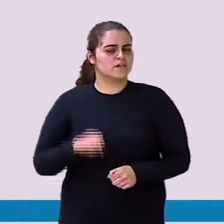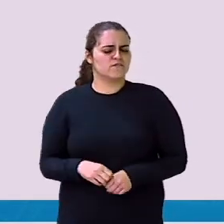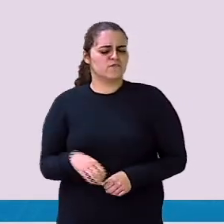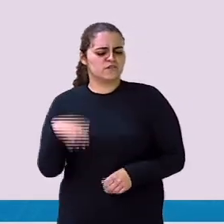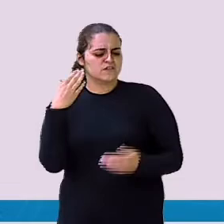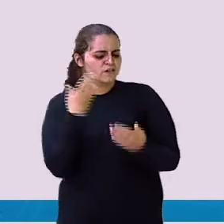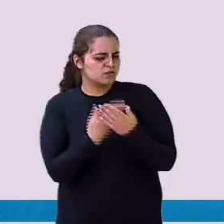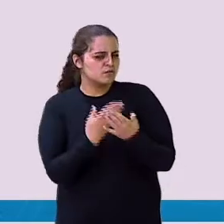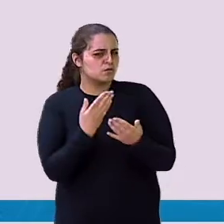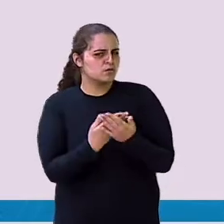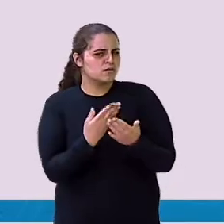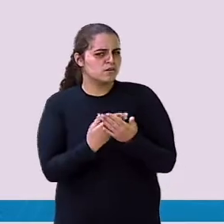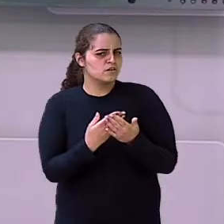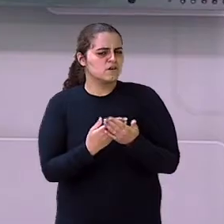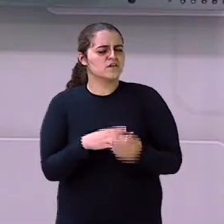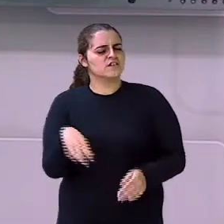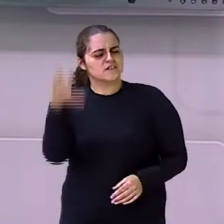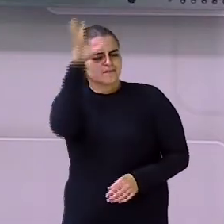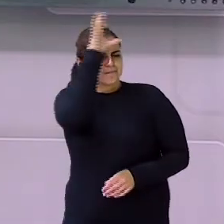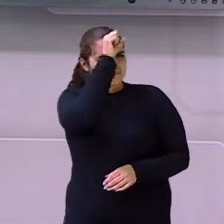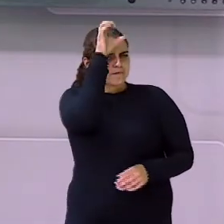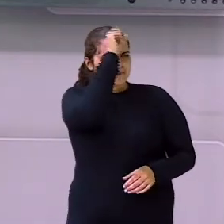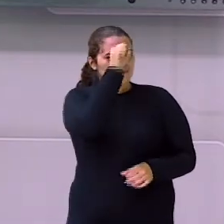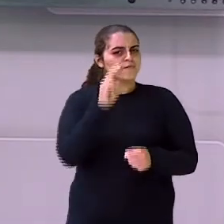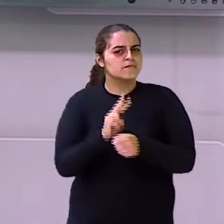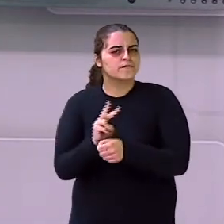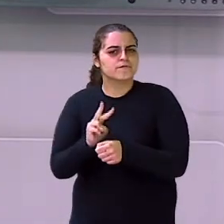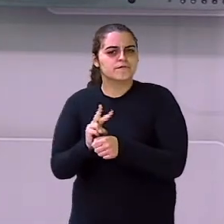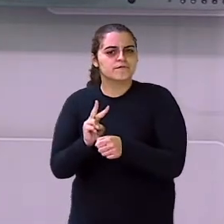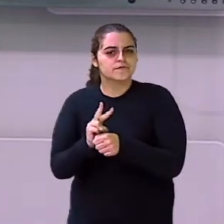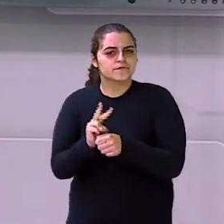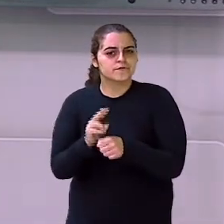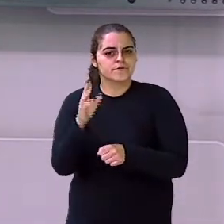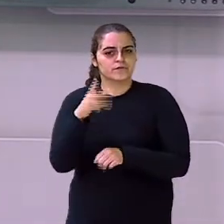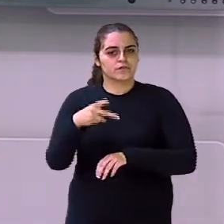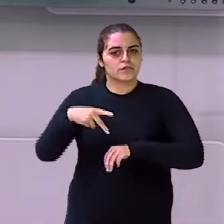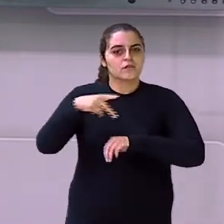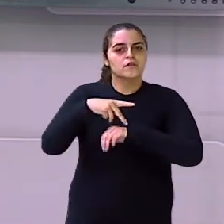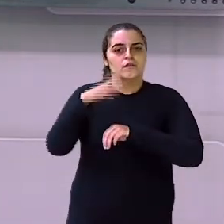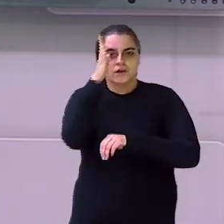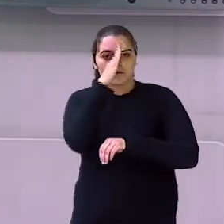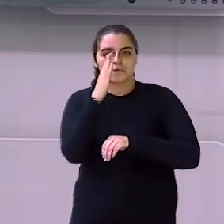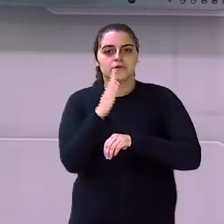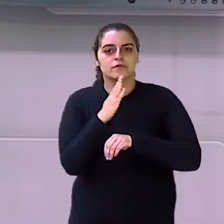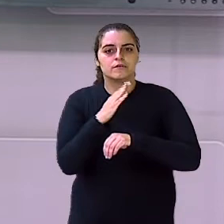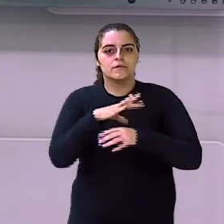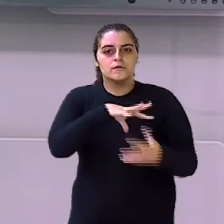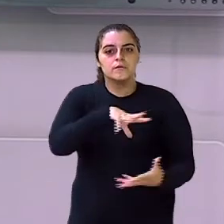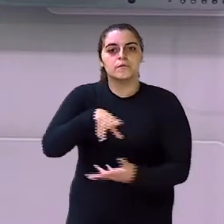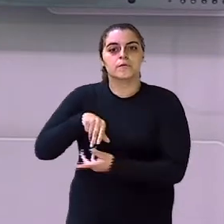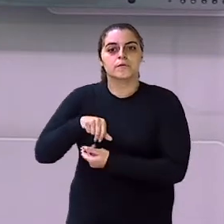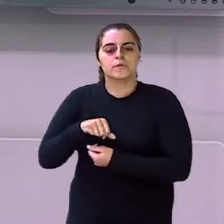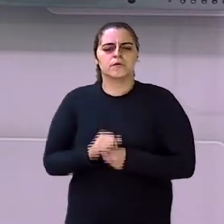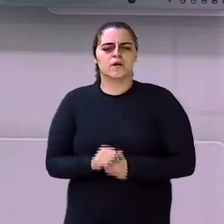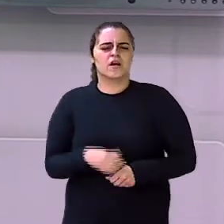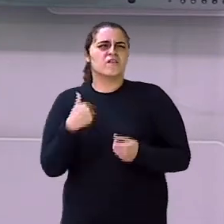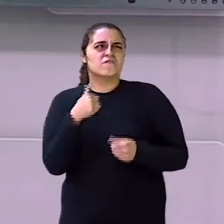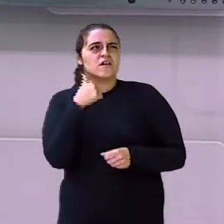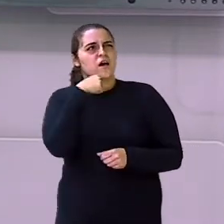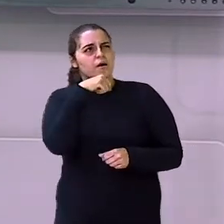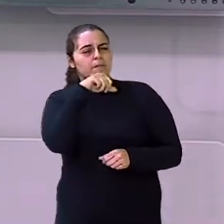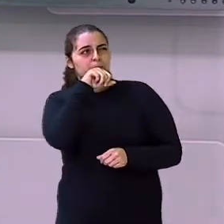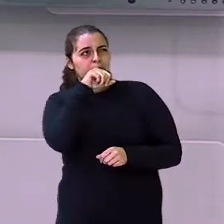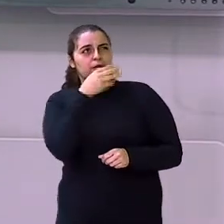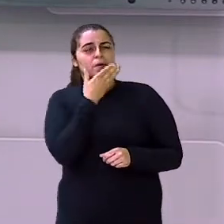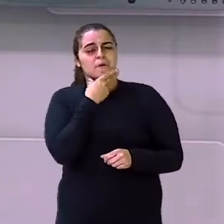estudando Você está aprendendo A cuidar do planeta Terra Né? Às vezes o papai e a mamãe Não teve